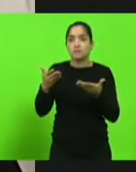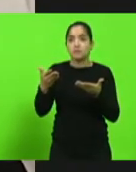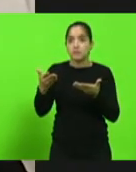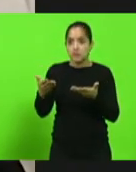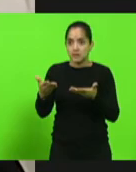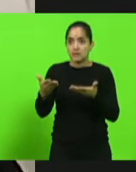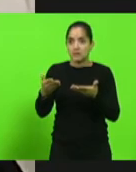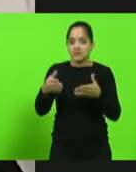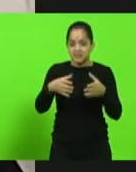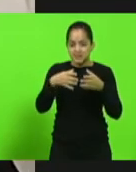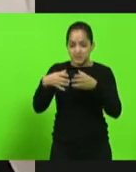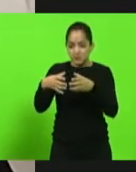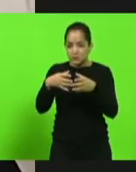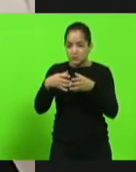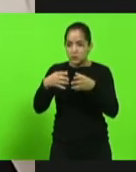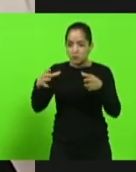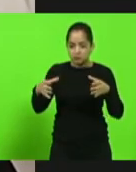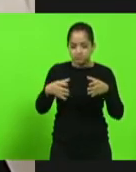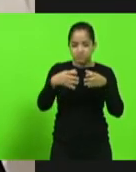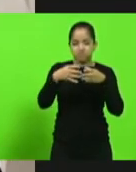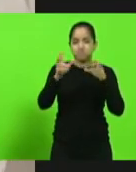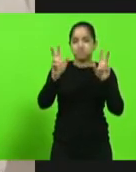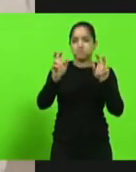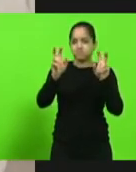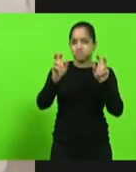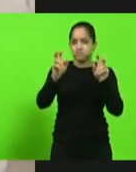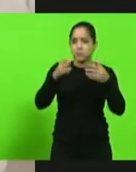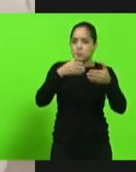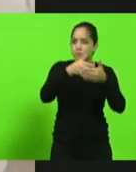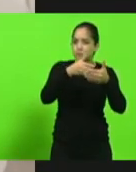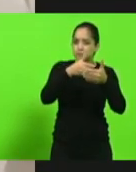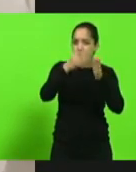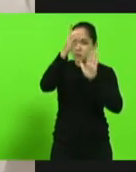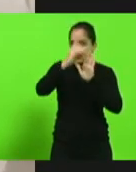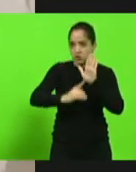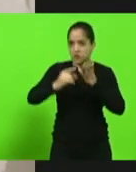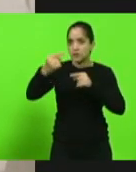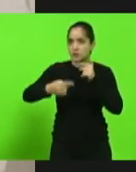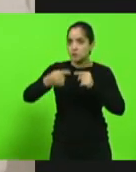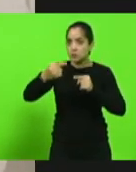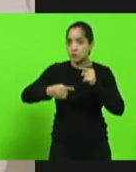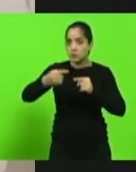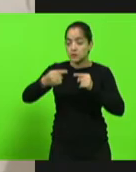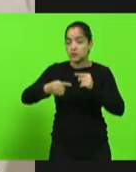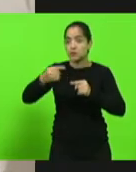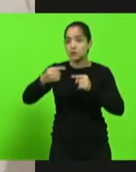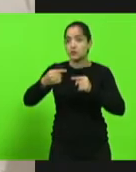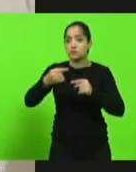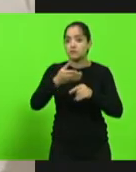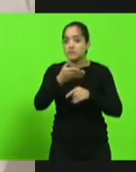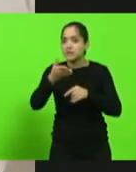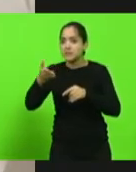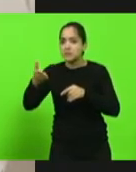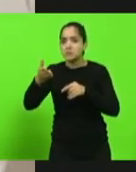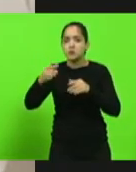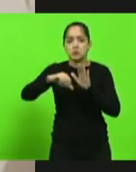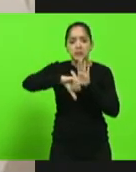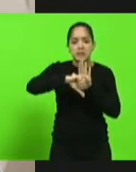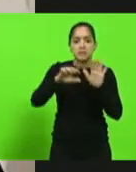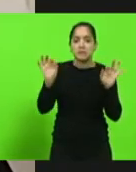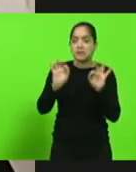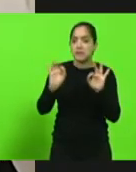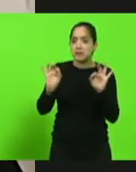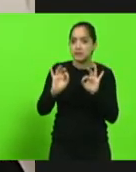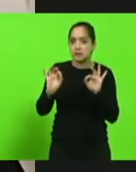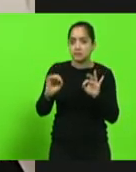corja iria se reunir em torno do assunto de cercear direito político uma parcela de pessoas que não cometeram crime algum.